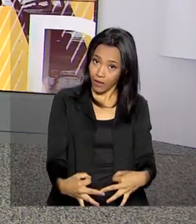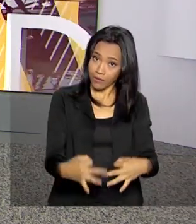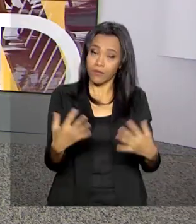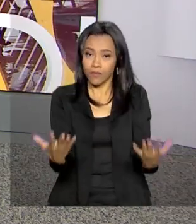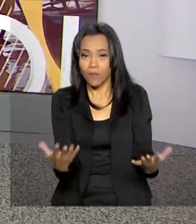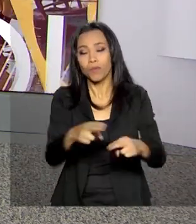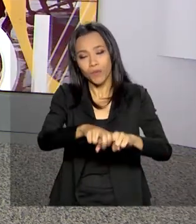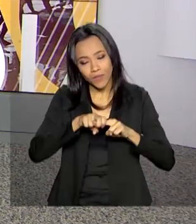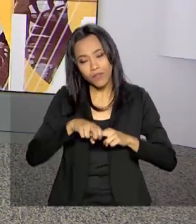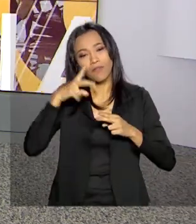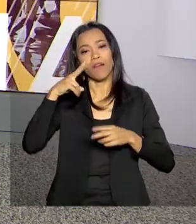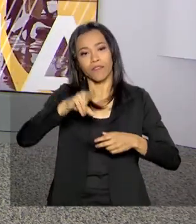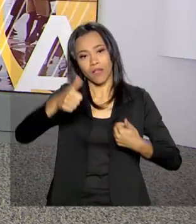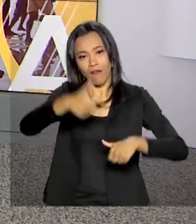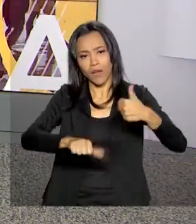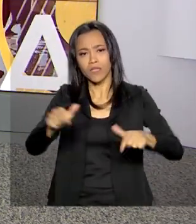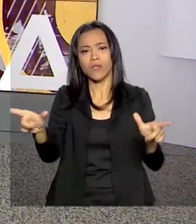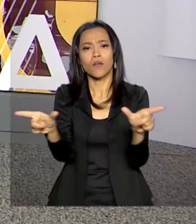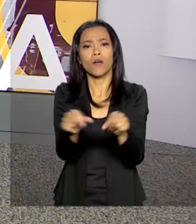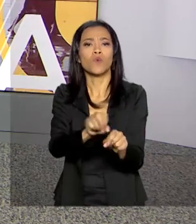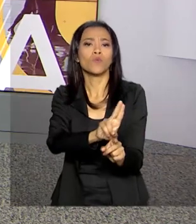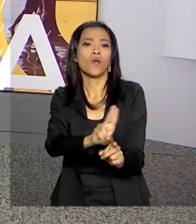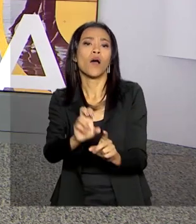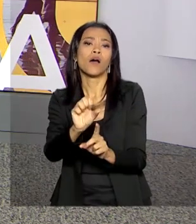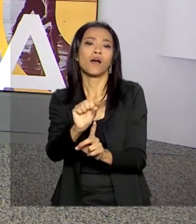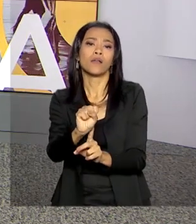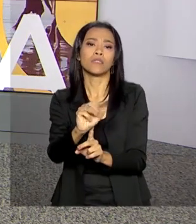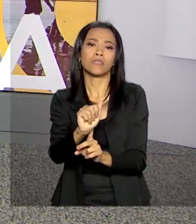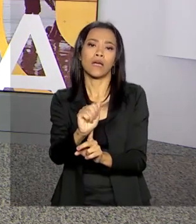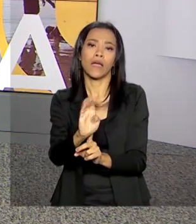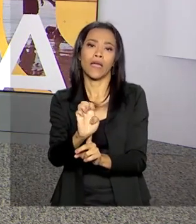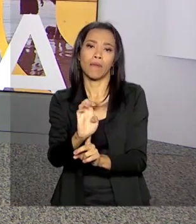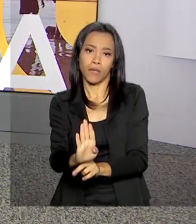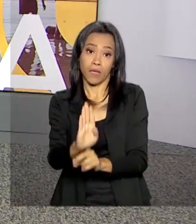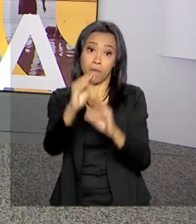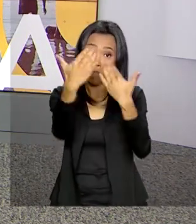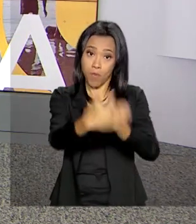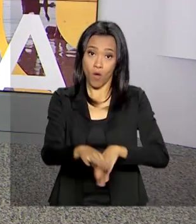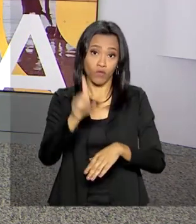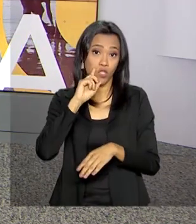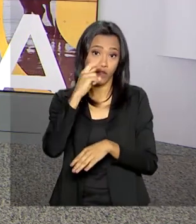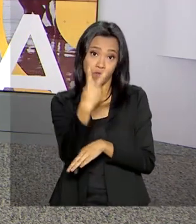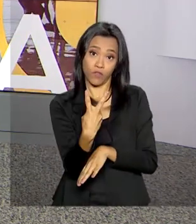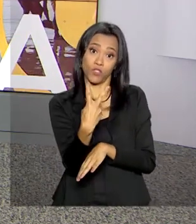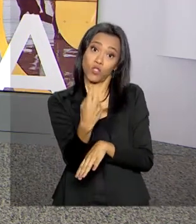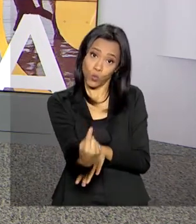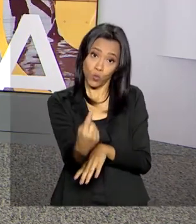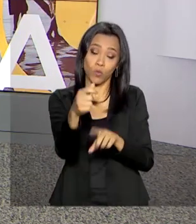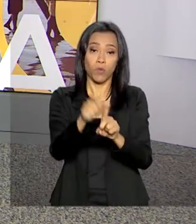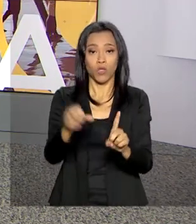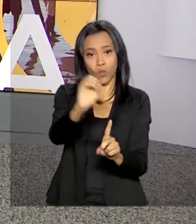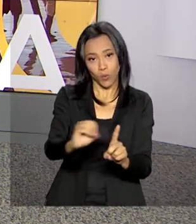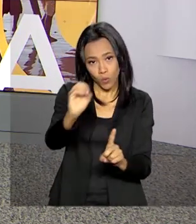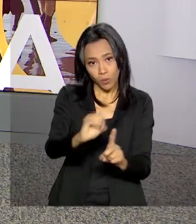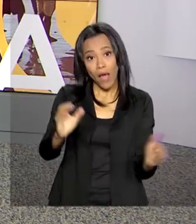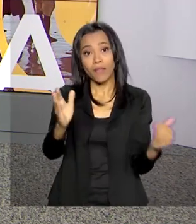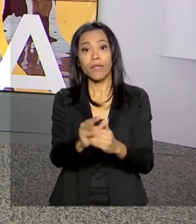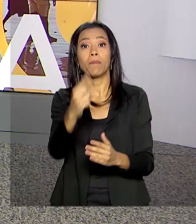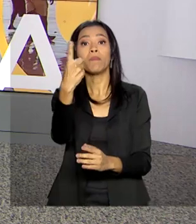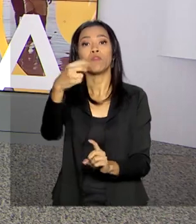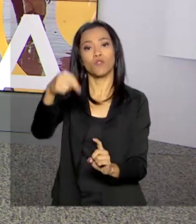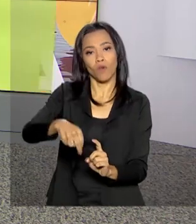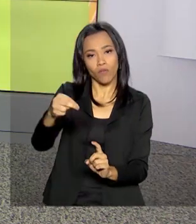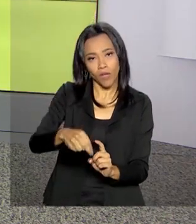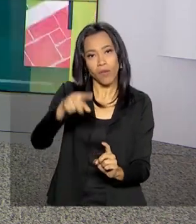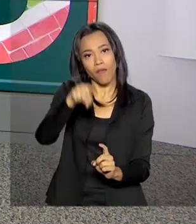feita uma avaliação, o Saeb. As provas serão aplicadas de 21 de outubro a 1º de novembro. As notas ajudam a formar o